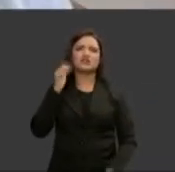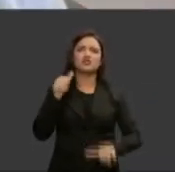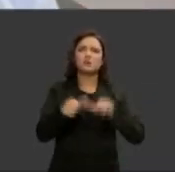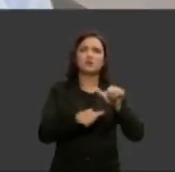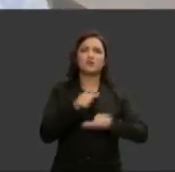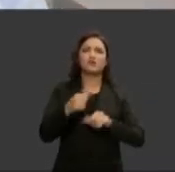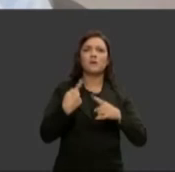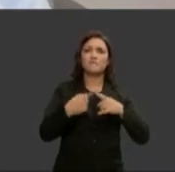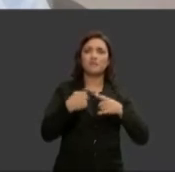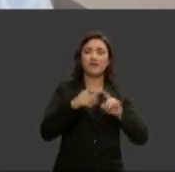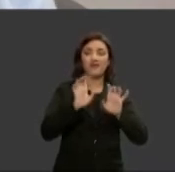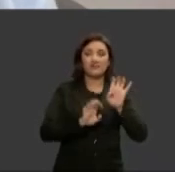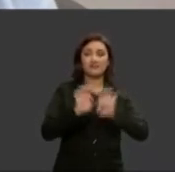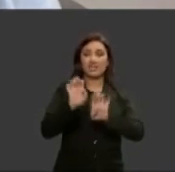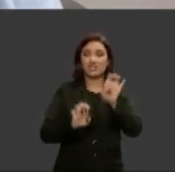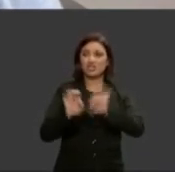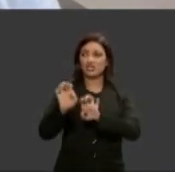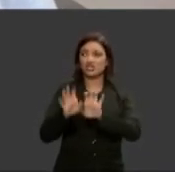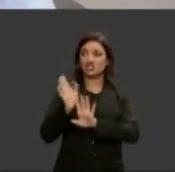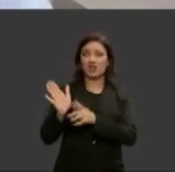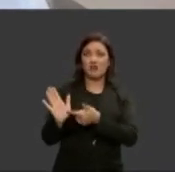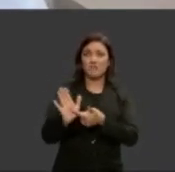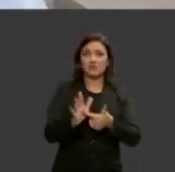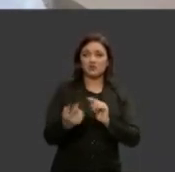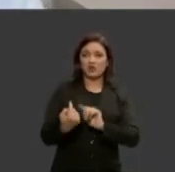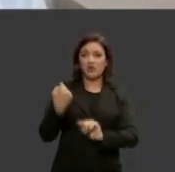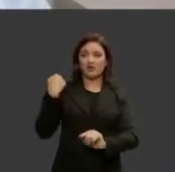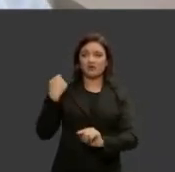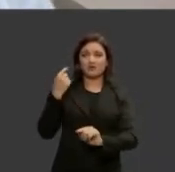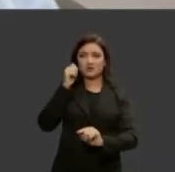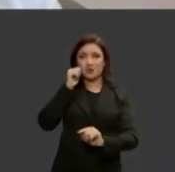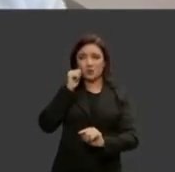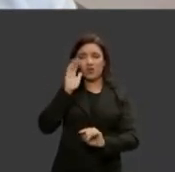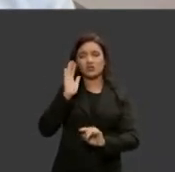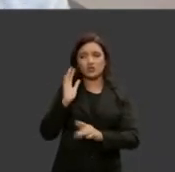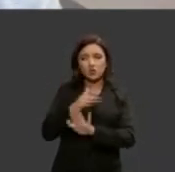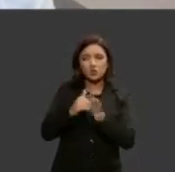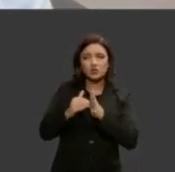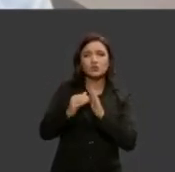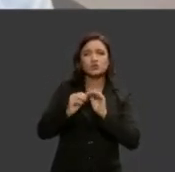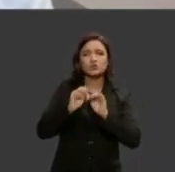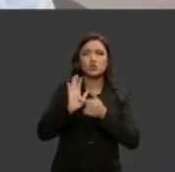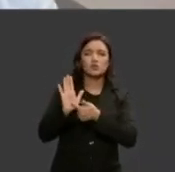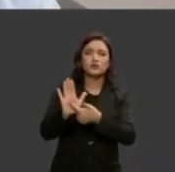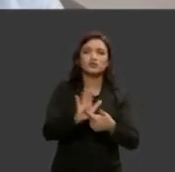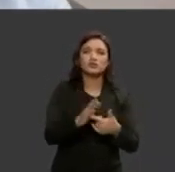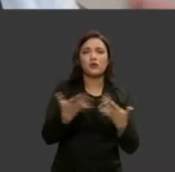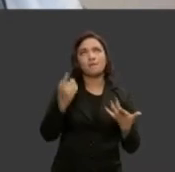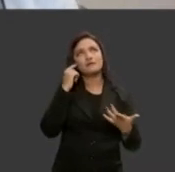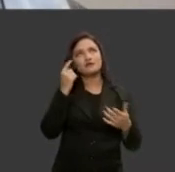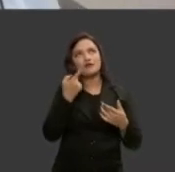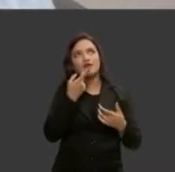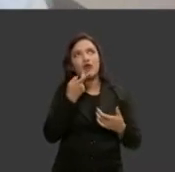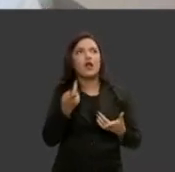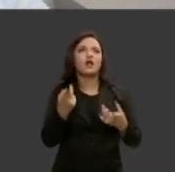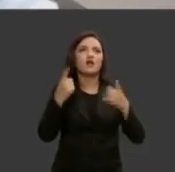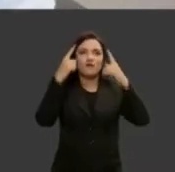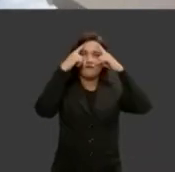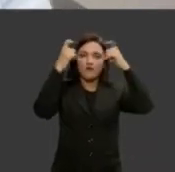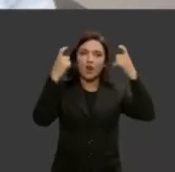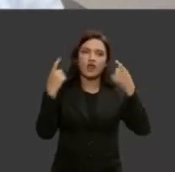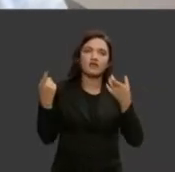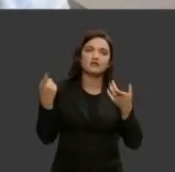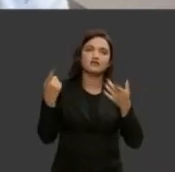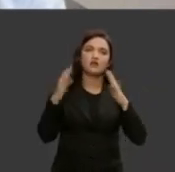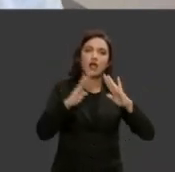porque os dados já foram apresentados por aquelas que me sucederam pensei em falar um pouco sobre a questão da violência doméstica da participação